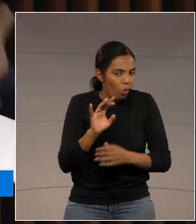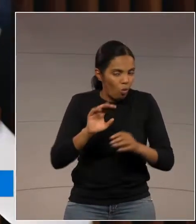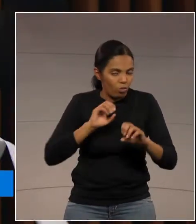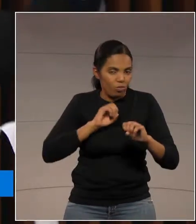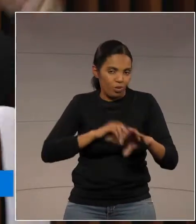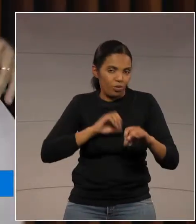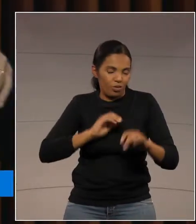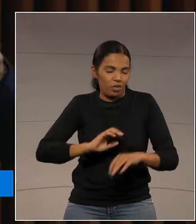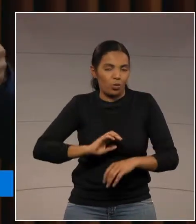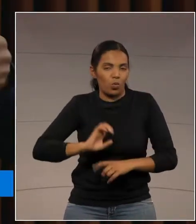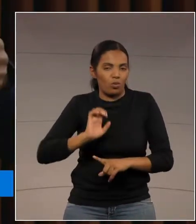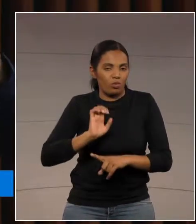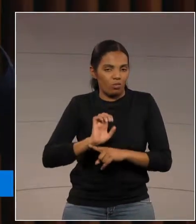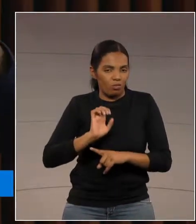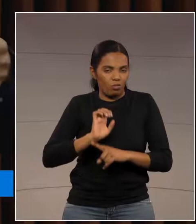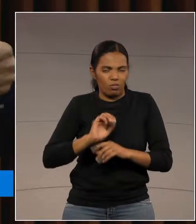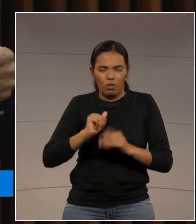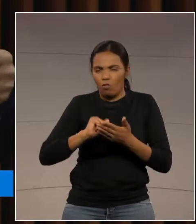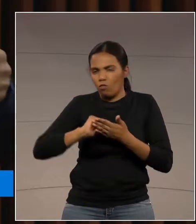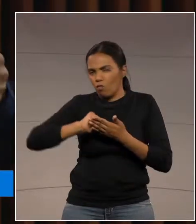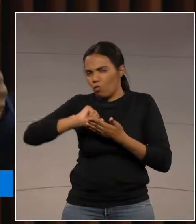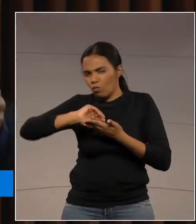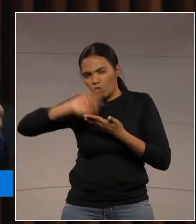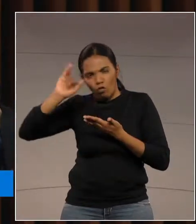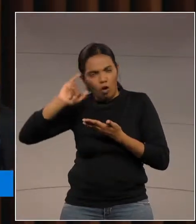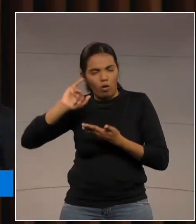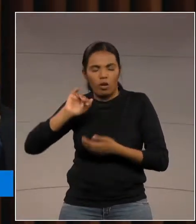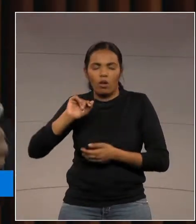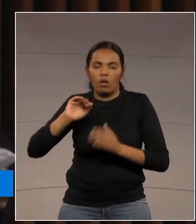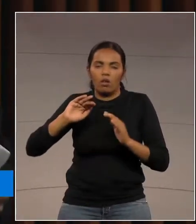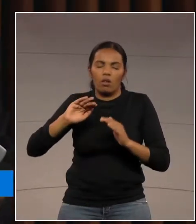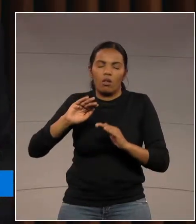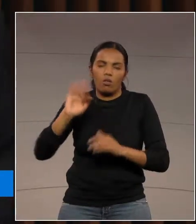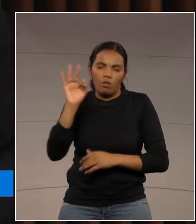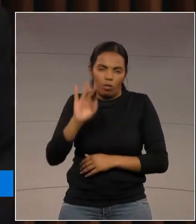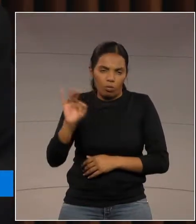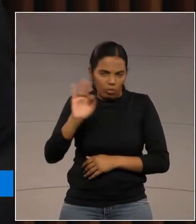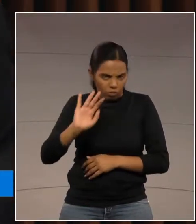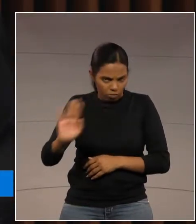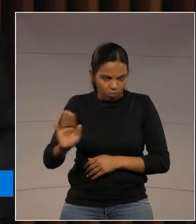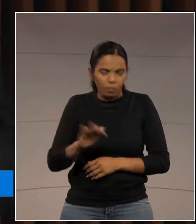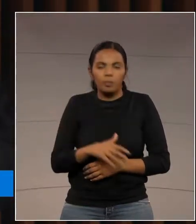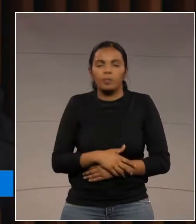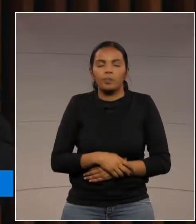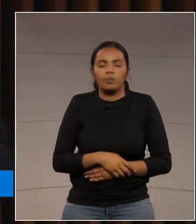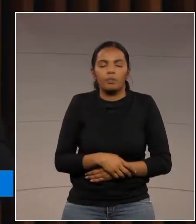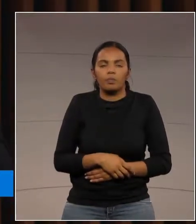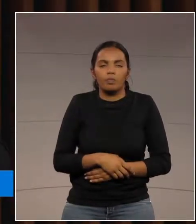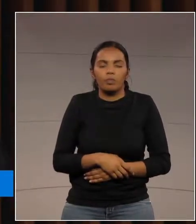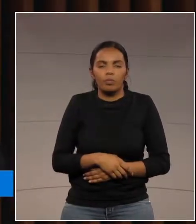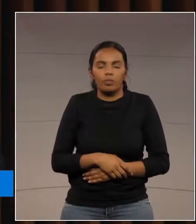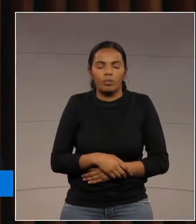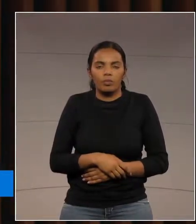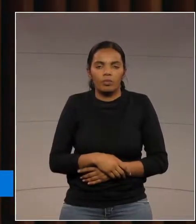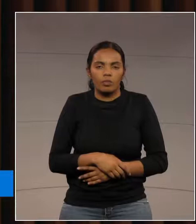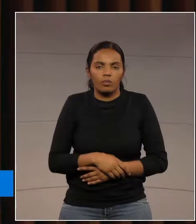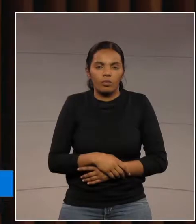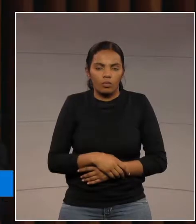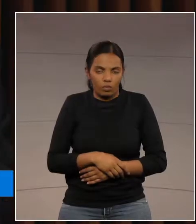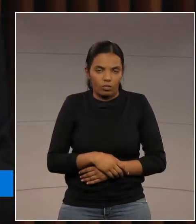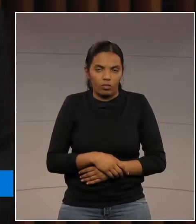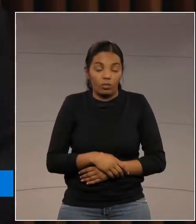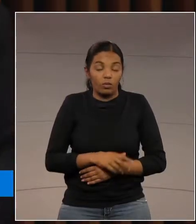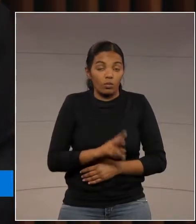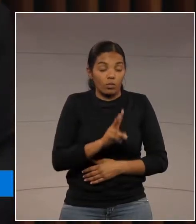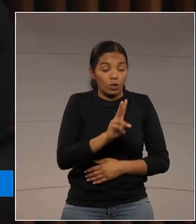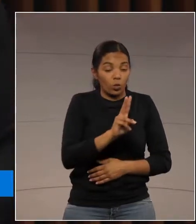excluído, o ensino superior são ministradas. Muito bem, senhores e senhoras. Entre